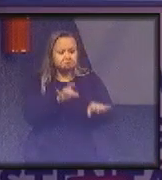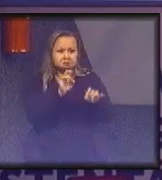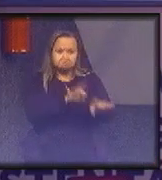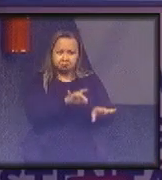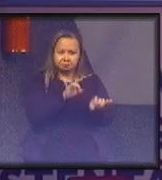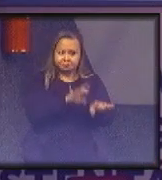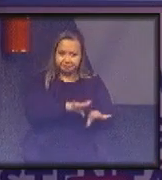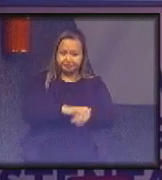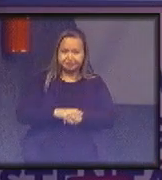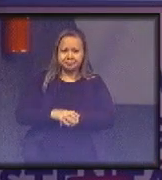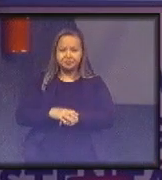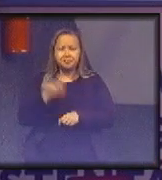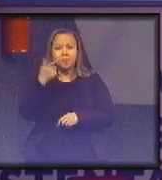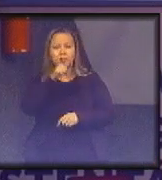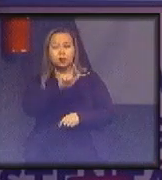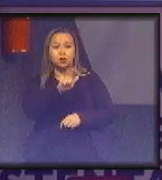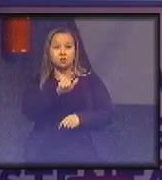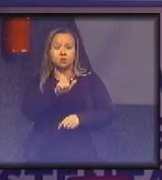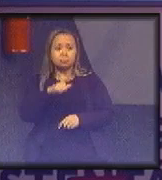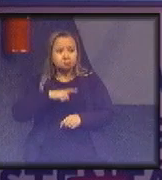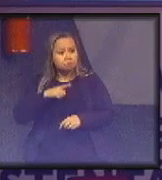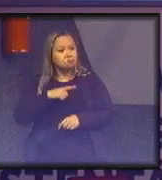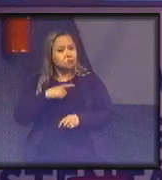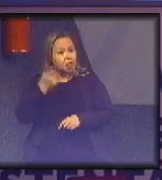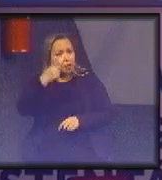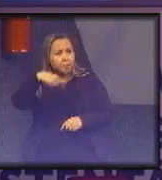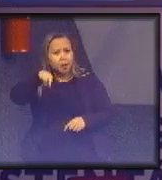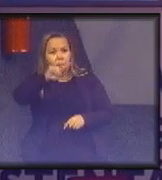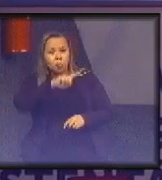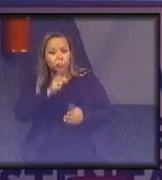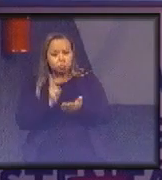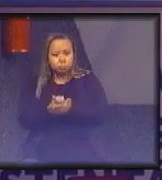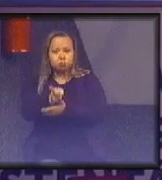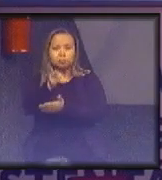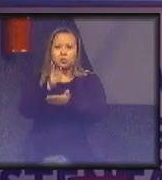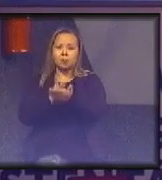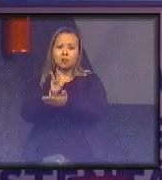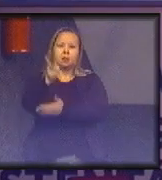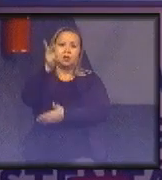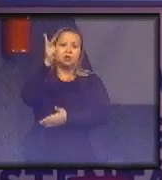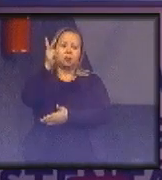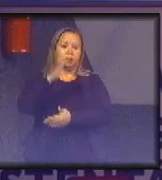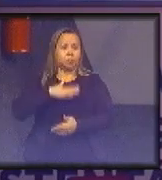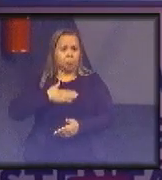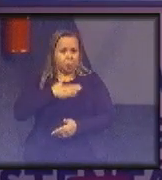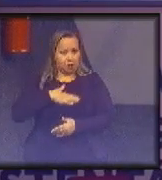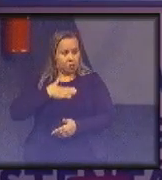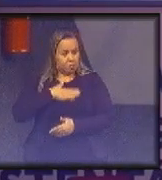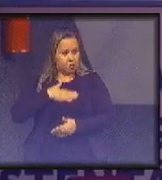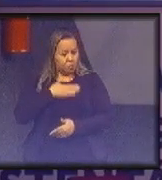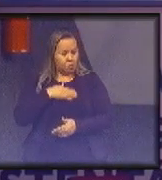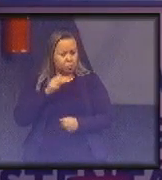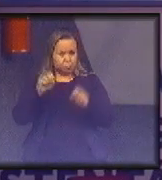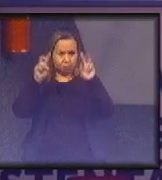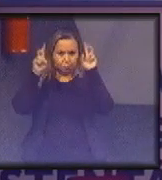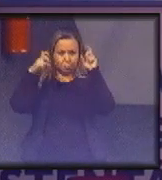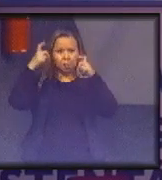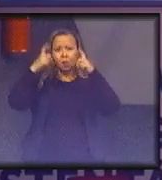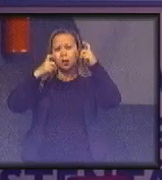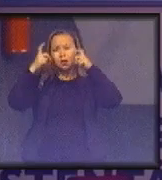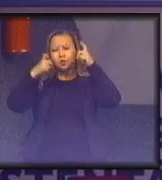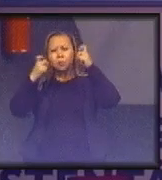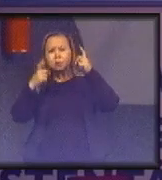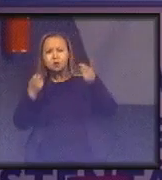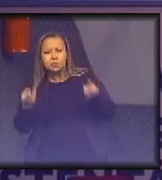a gente consiga ter o suficiente para todos e para sempre. Eu gosto muito dessa expressão o suficiente